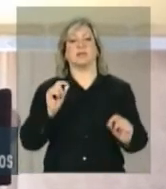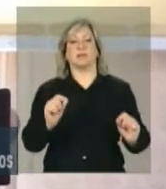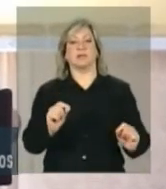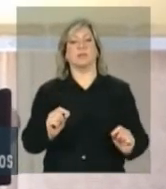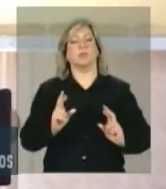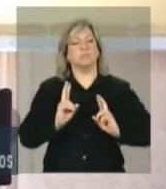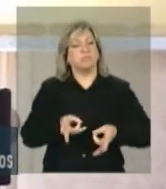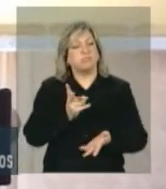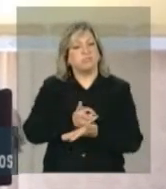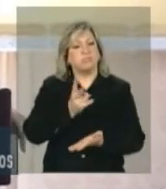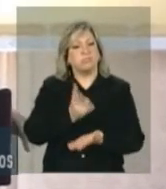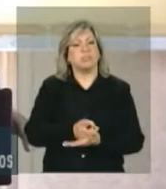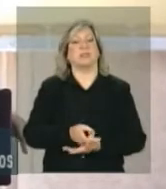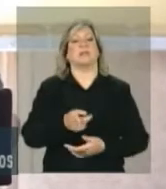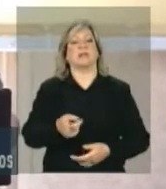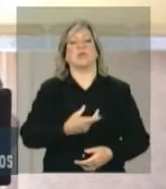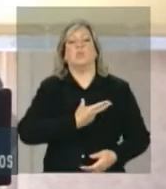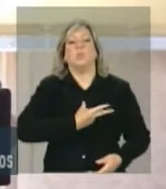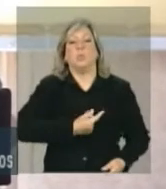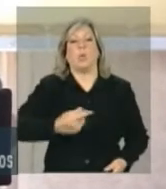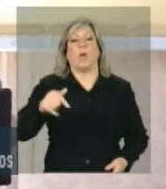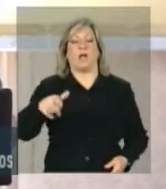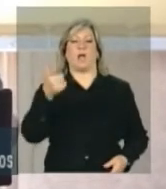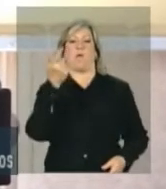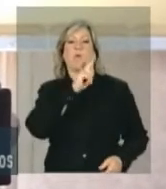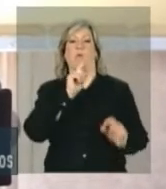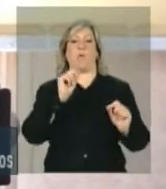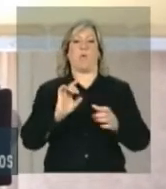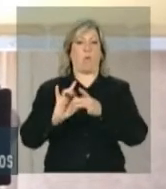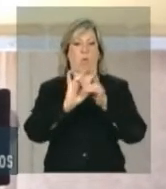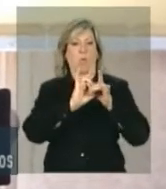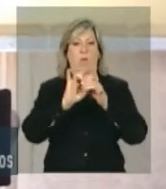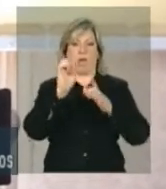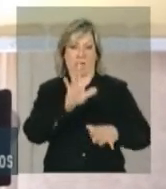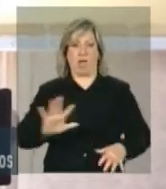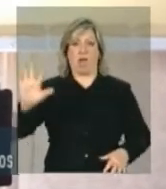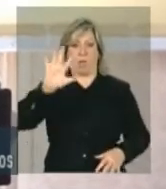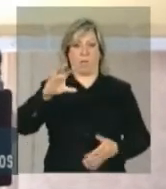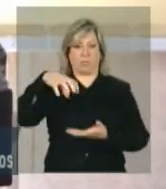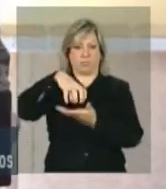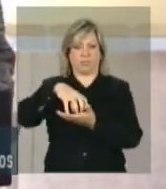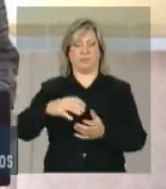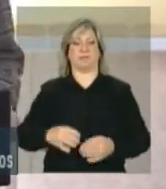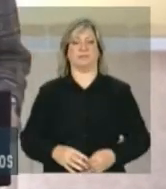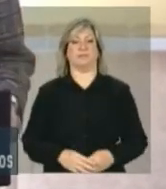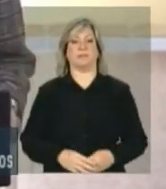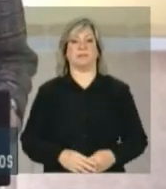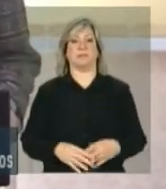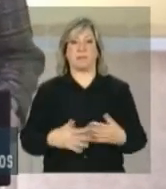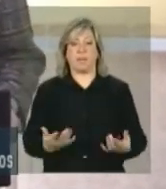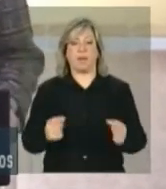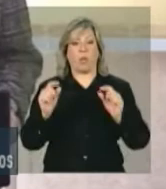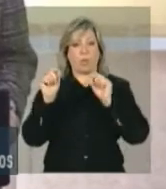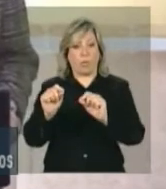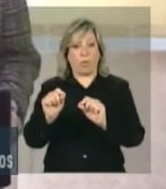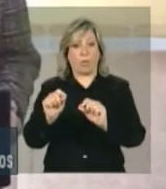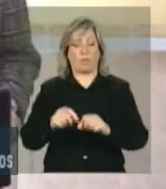durabilidade dessa conquista que foi a União Europeia, da qual